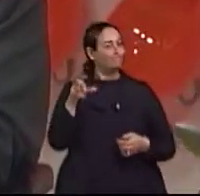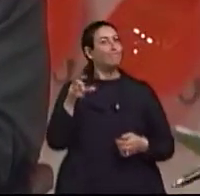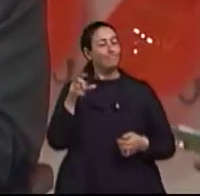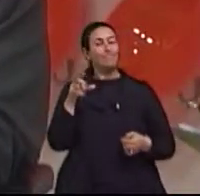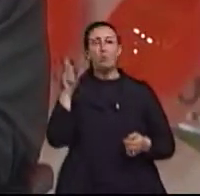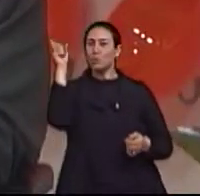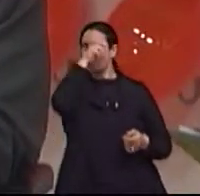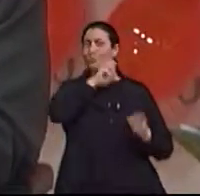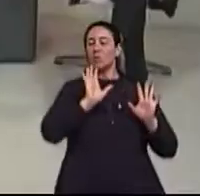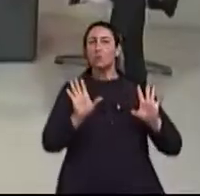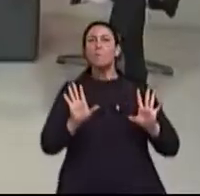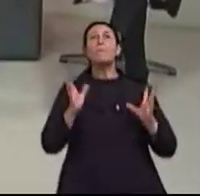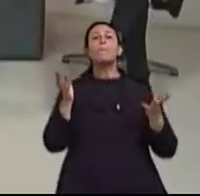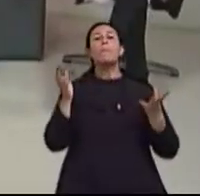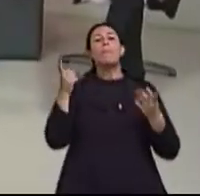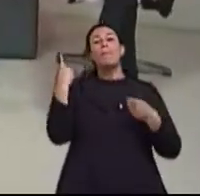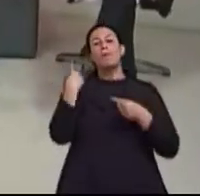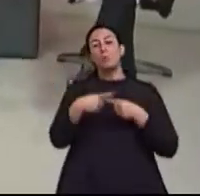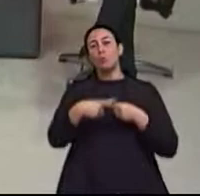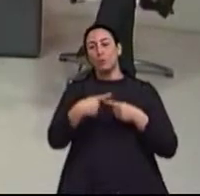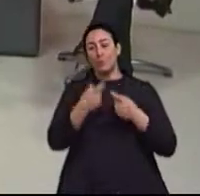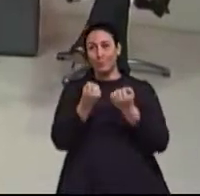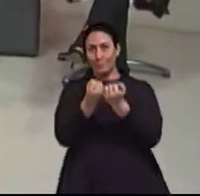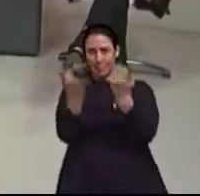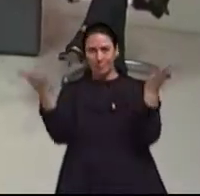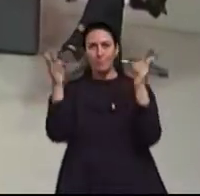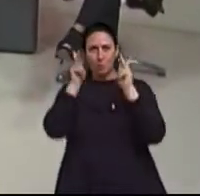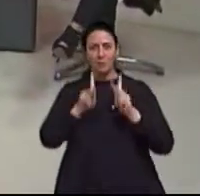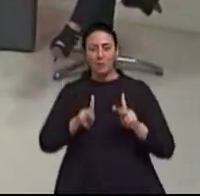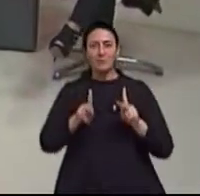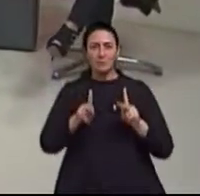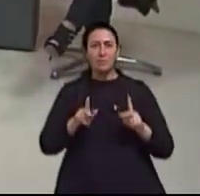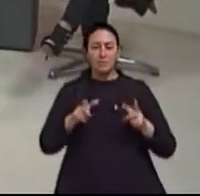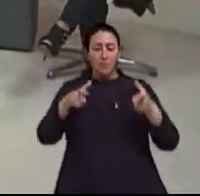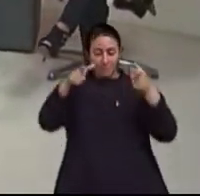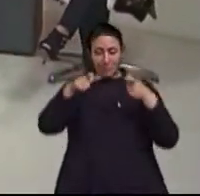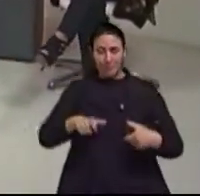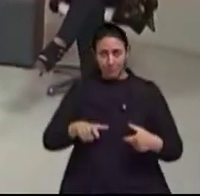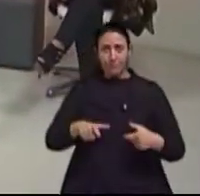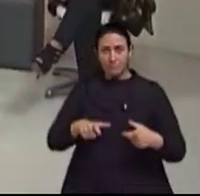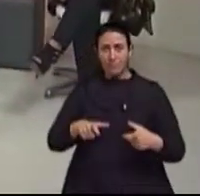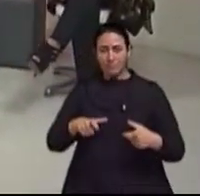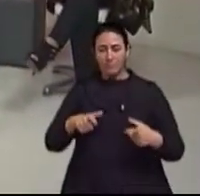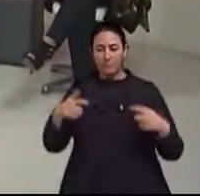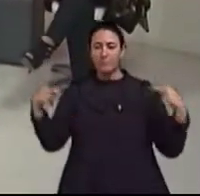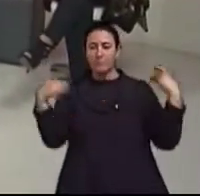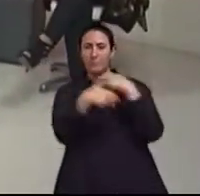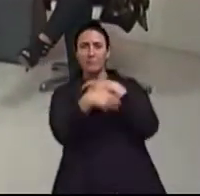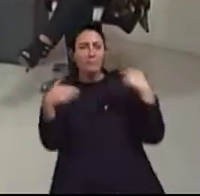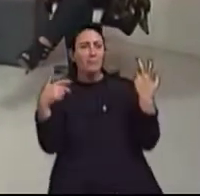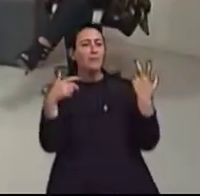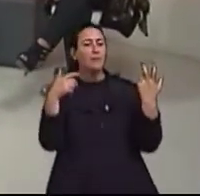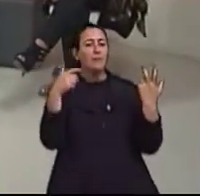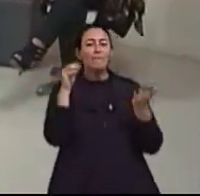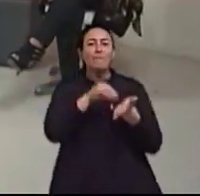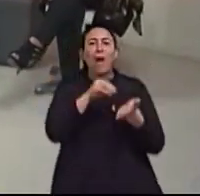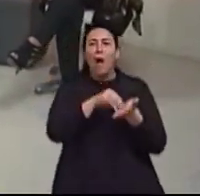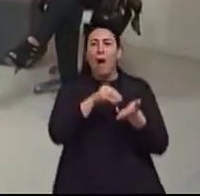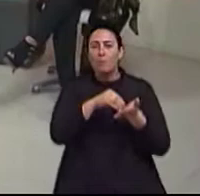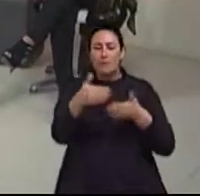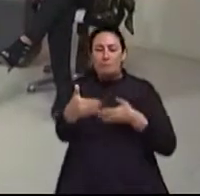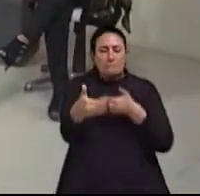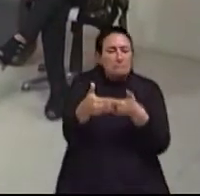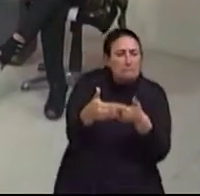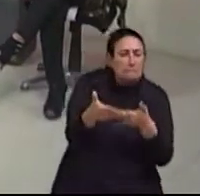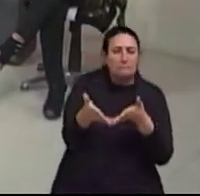que acontece muitas vezes é que as pessoas, pelo espaço, não lhes permitir a circulação com autonomia e com independência, elas